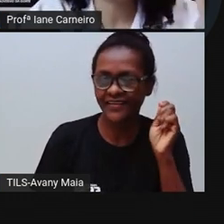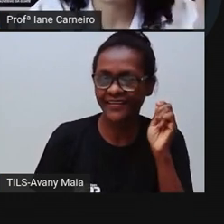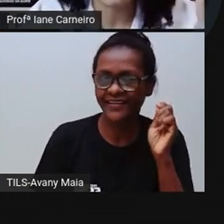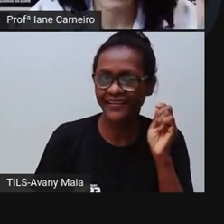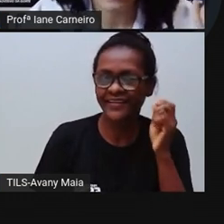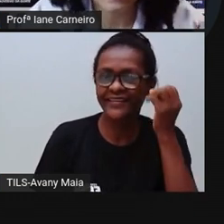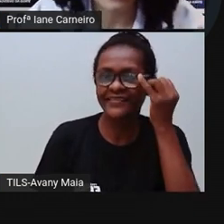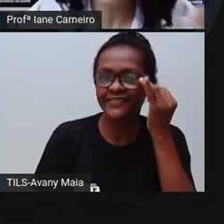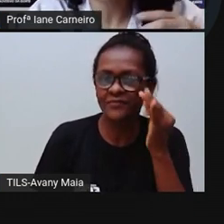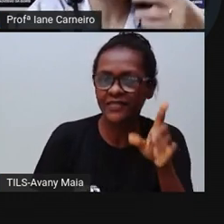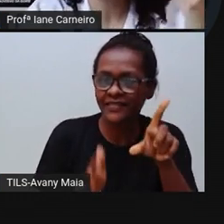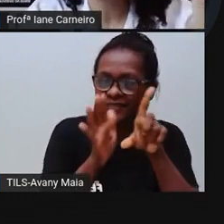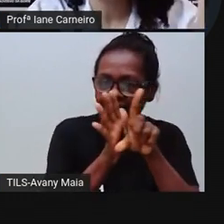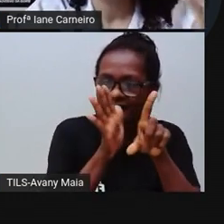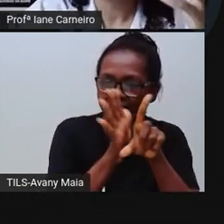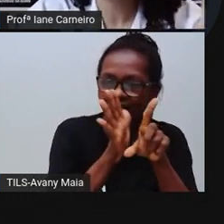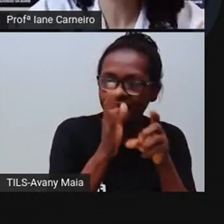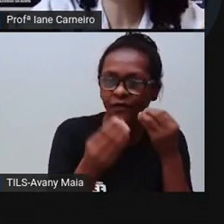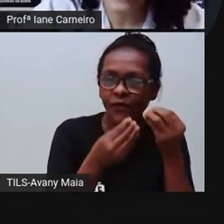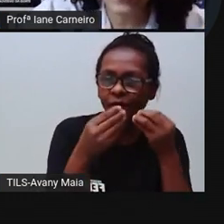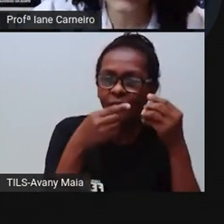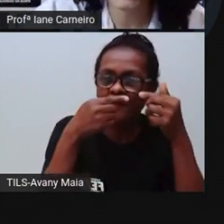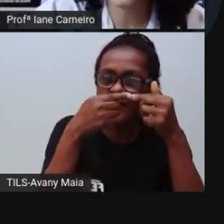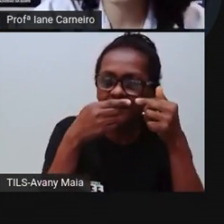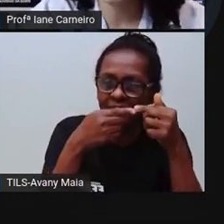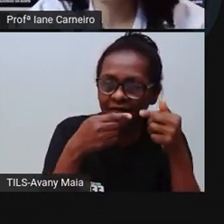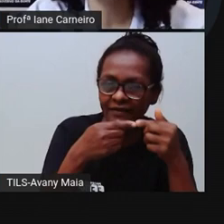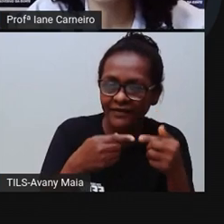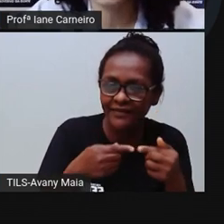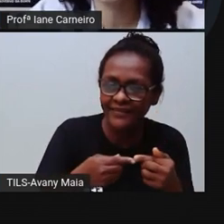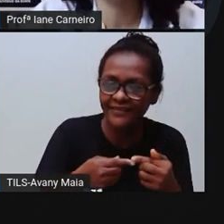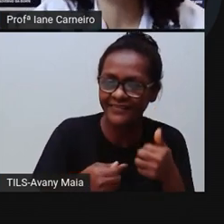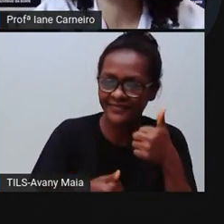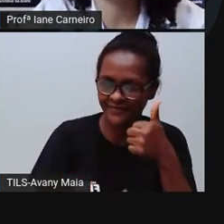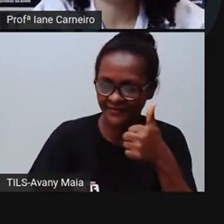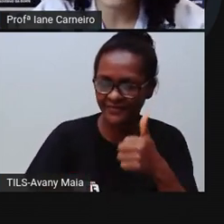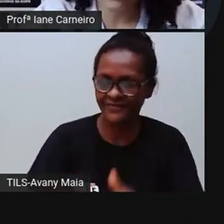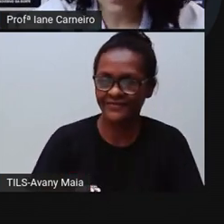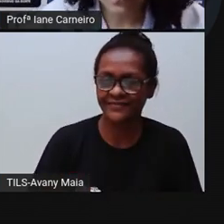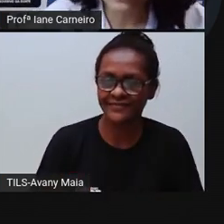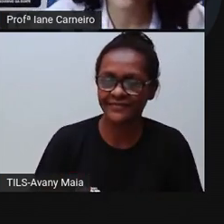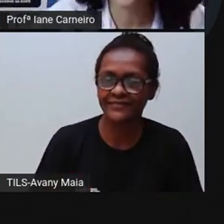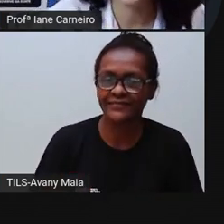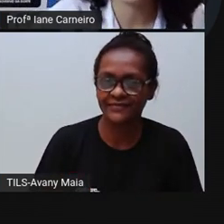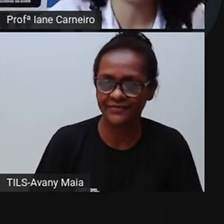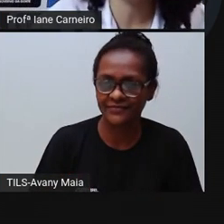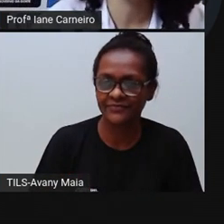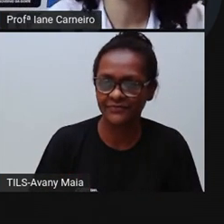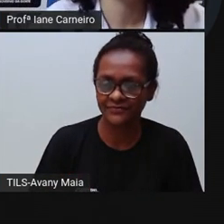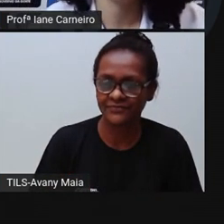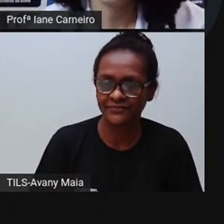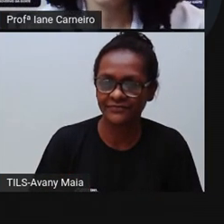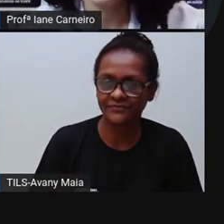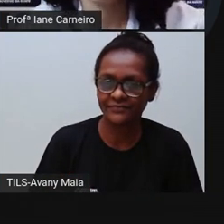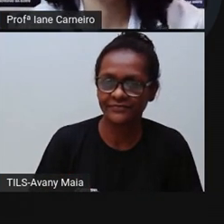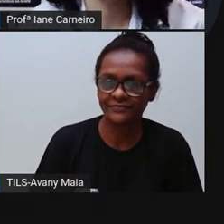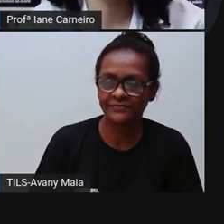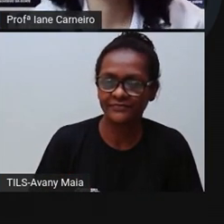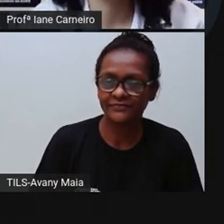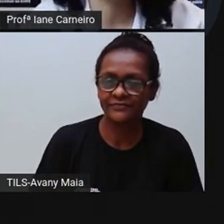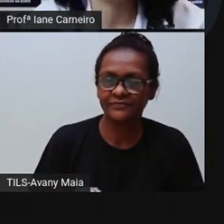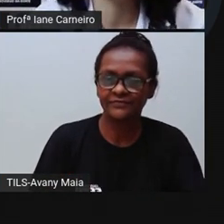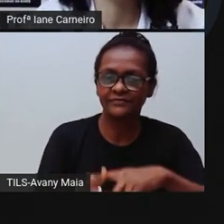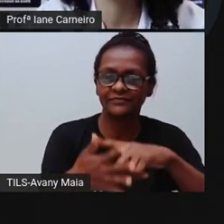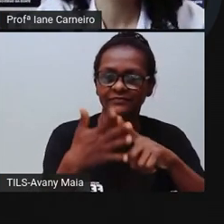Quais são as leis, né? O que ele garante para as crianças e adolescentes de verdade? Então, vamos lá, ó. Já